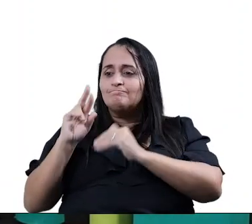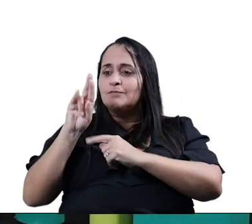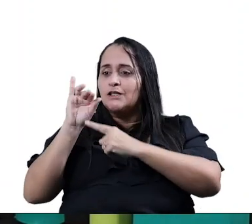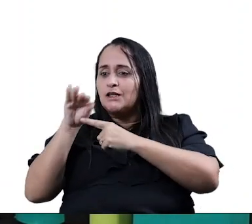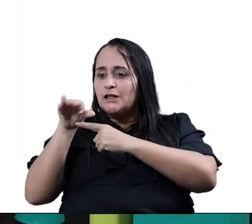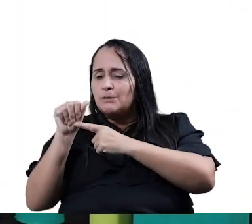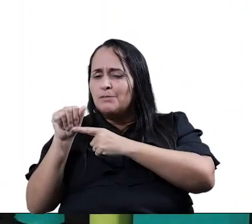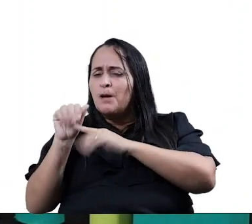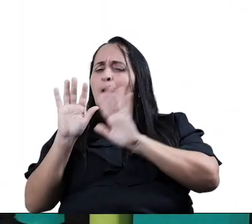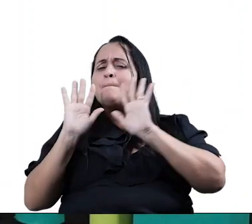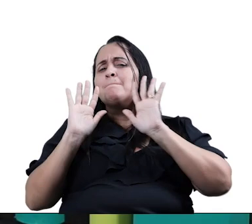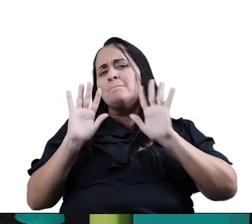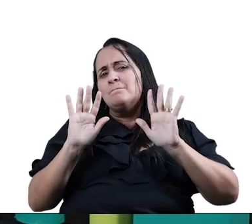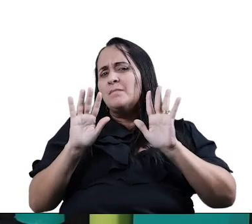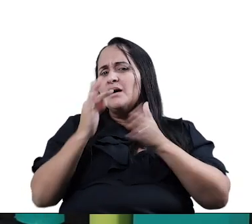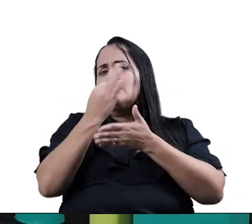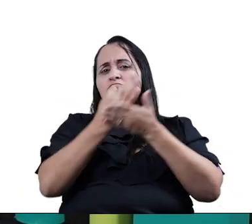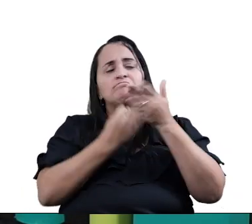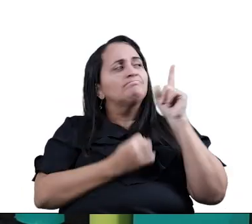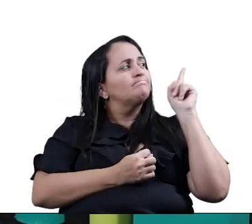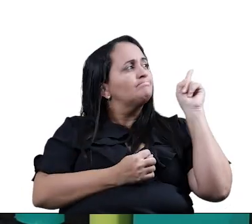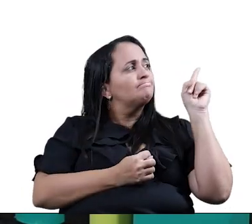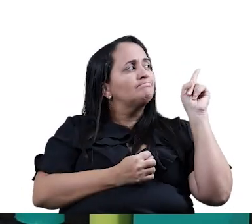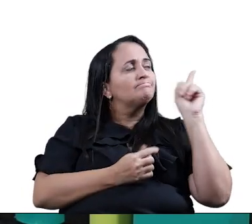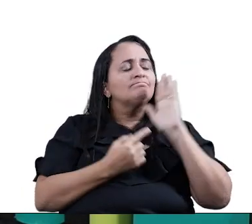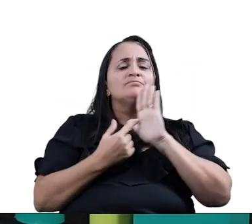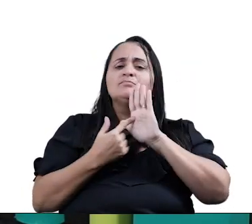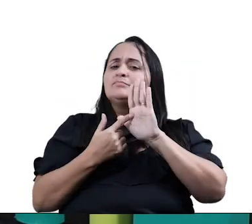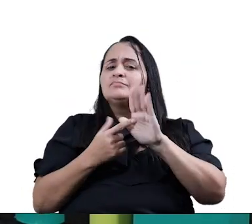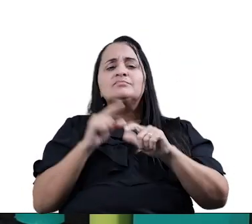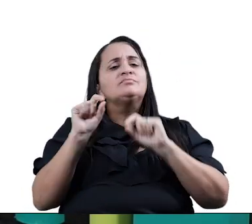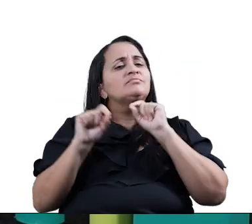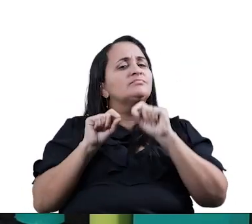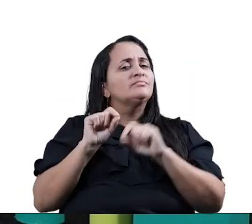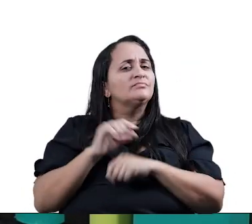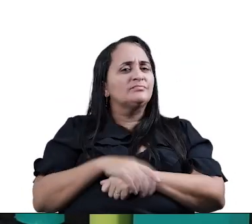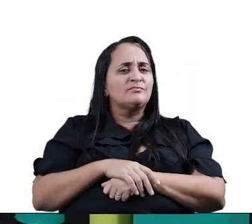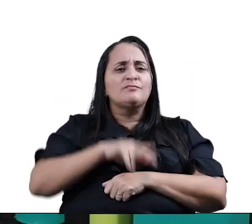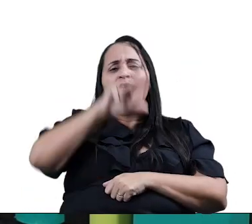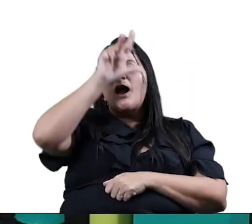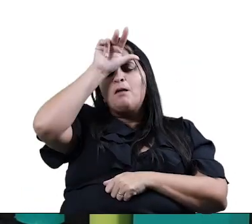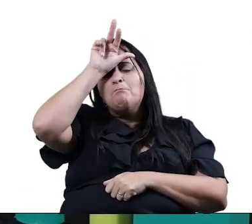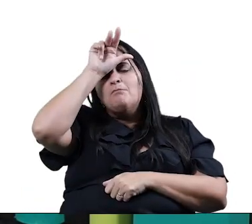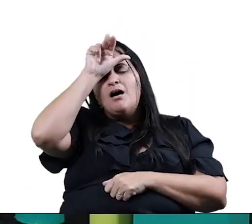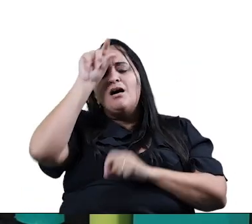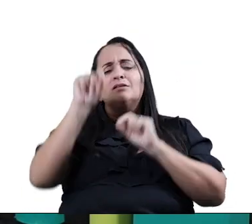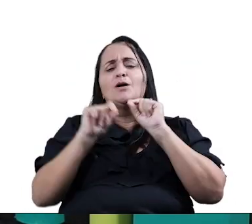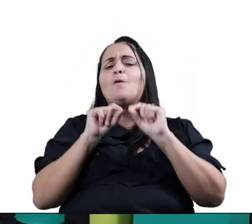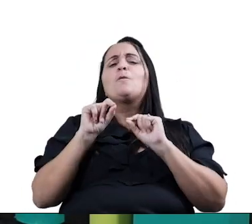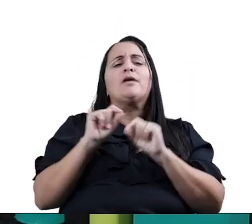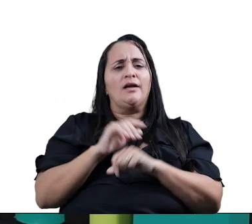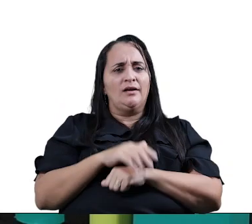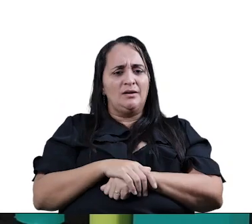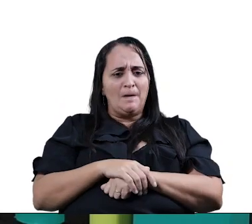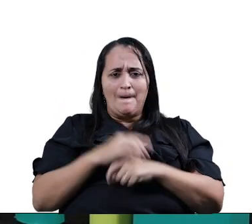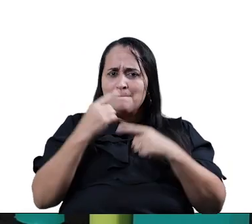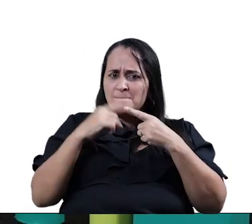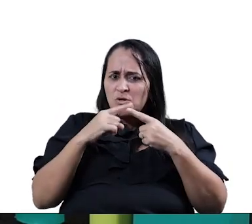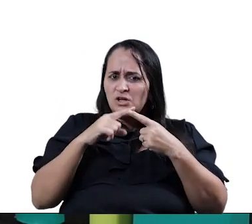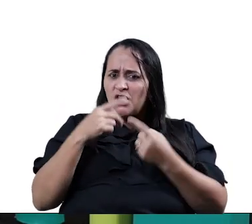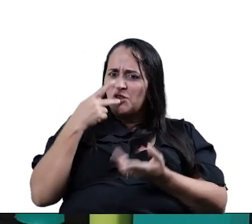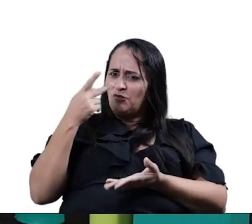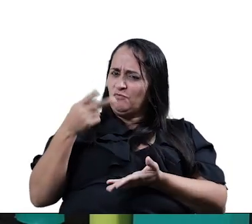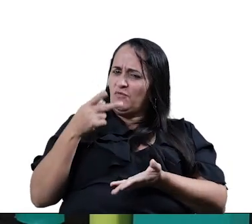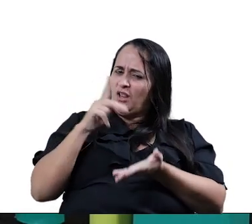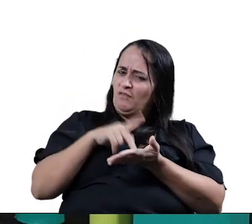O que é que Esse texto Tá querendo nos dizer? O que é Essa barata Quer? Por que Que ela não